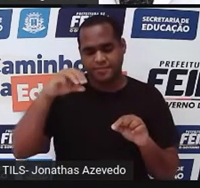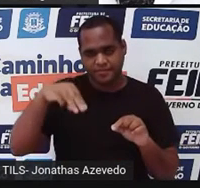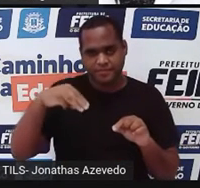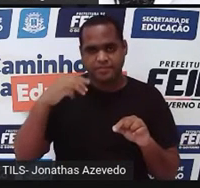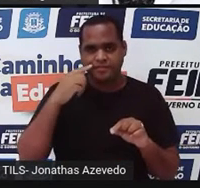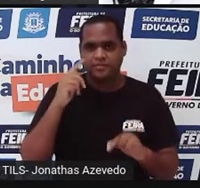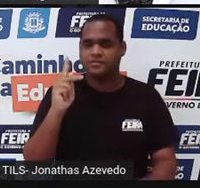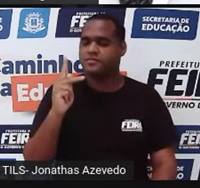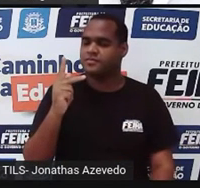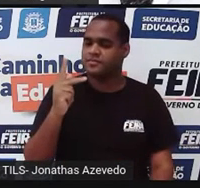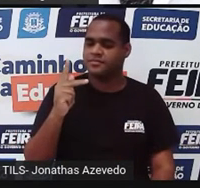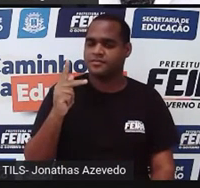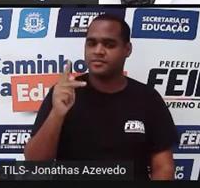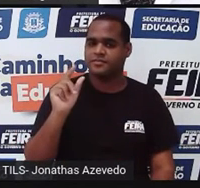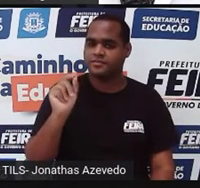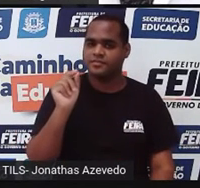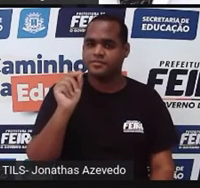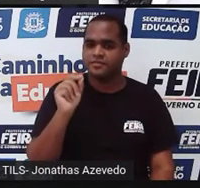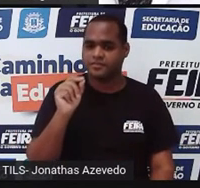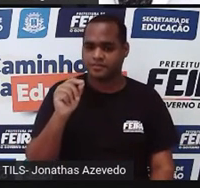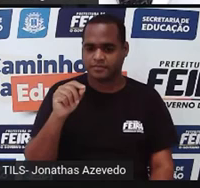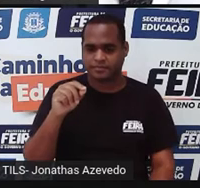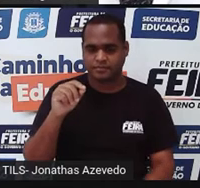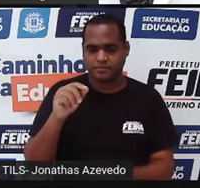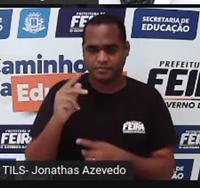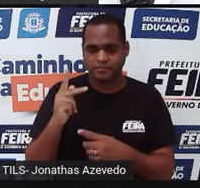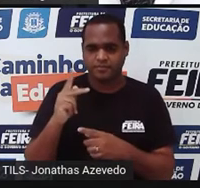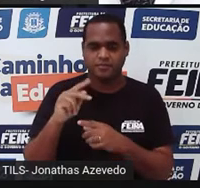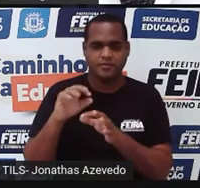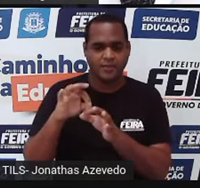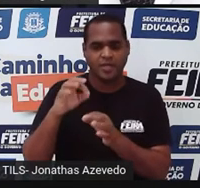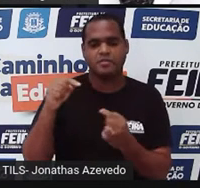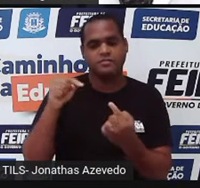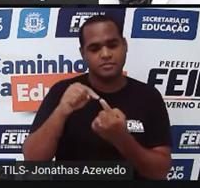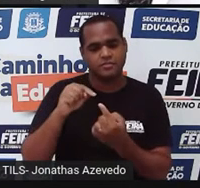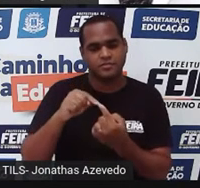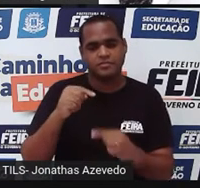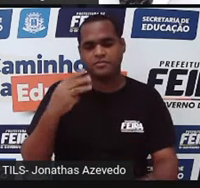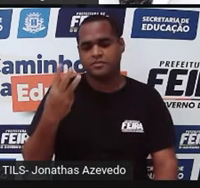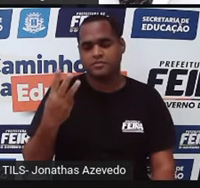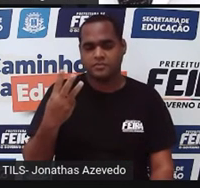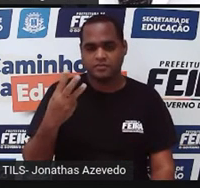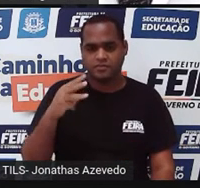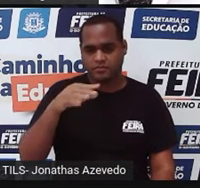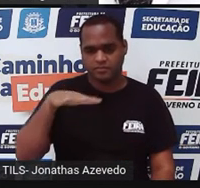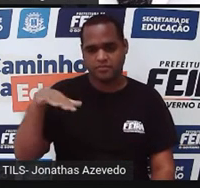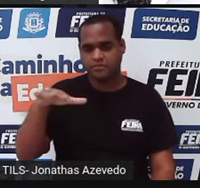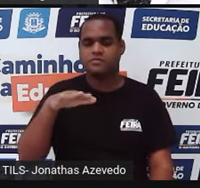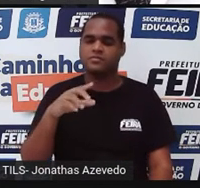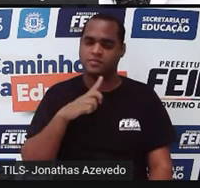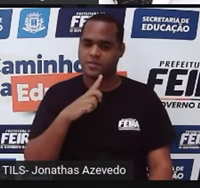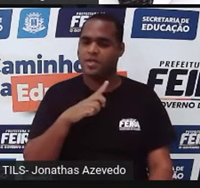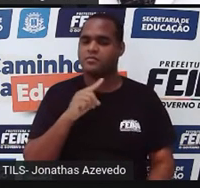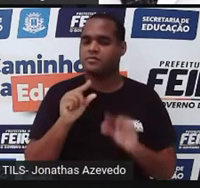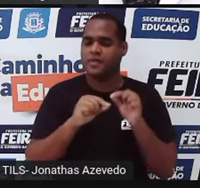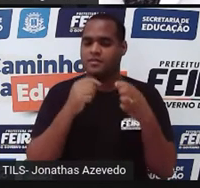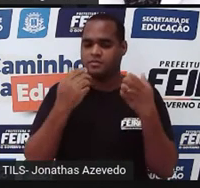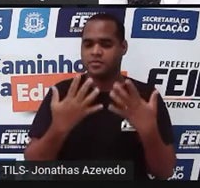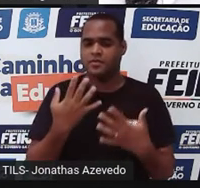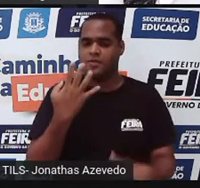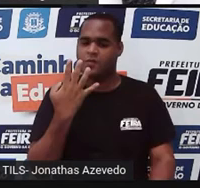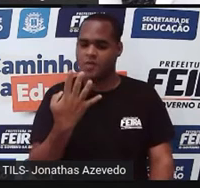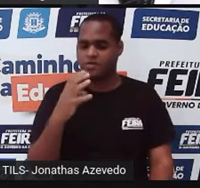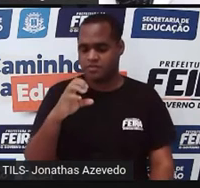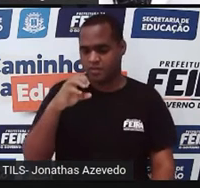O H, que é a altura, vai ser três. Então, vai ficar a área do triângulo sendo quatro